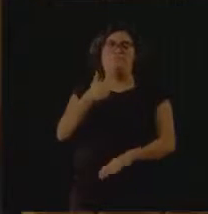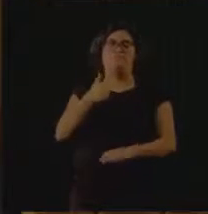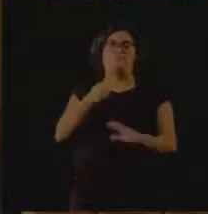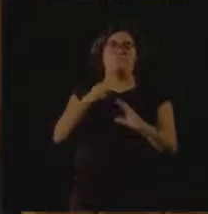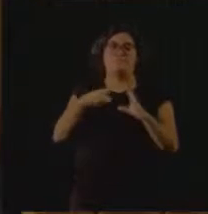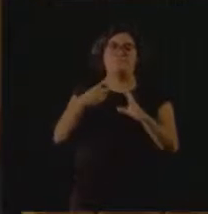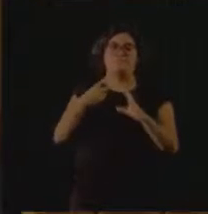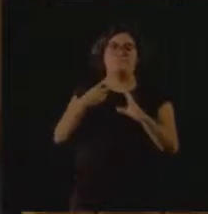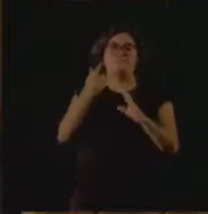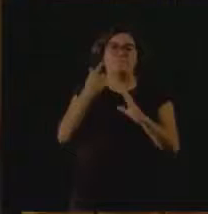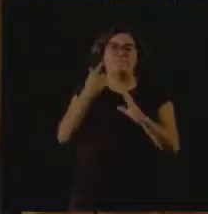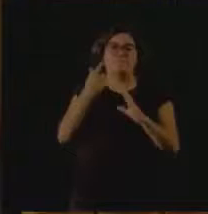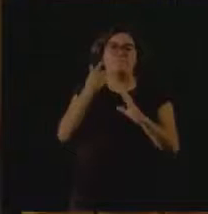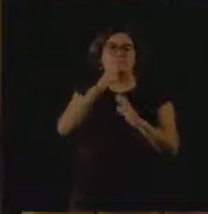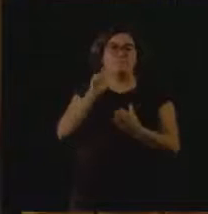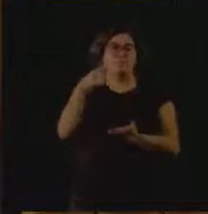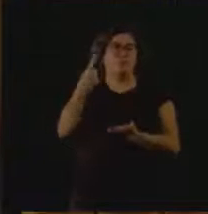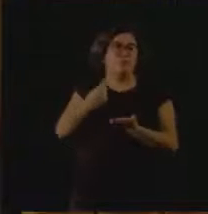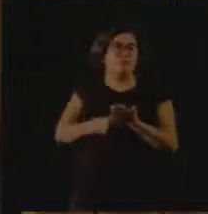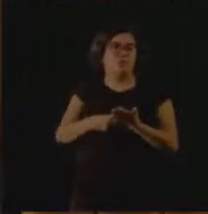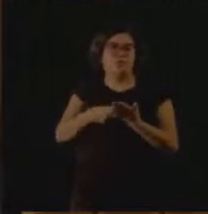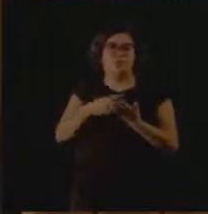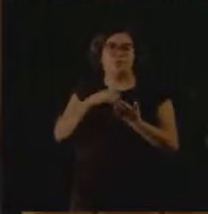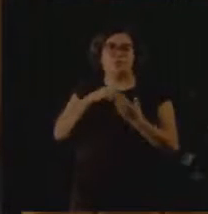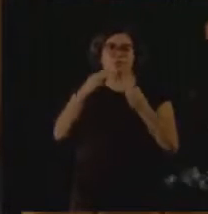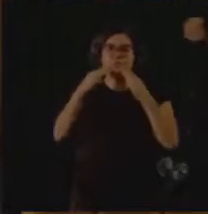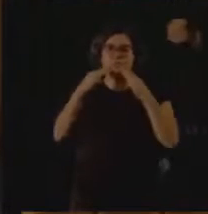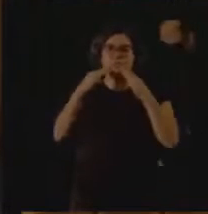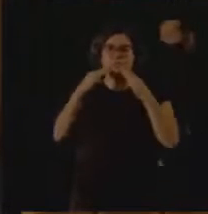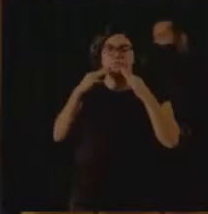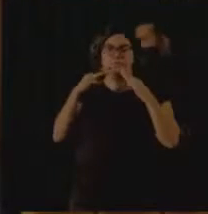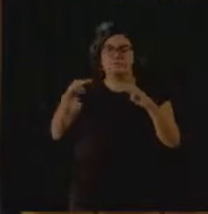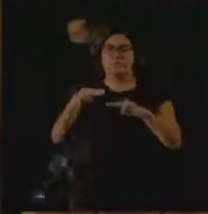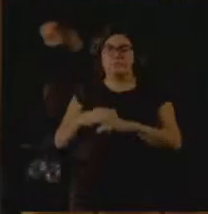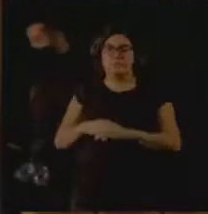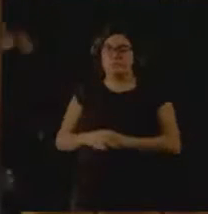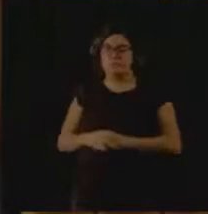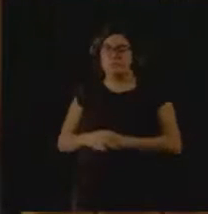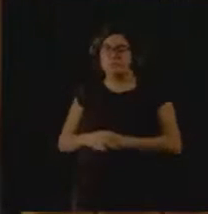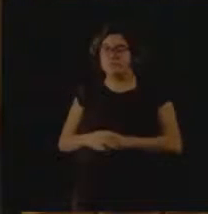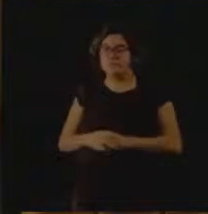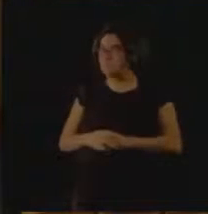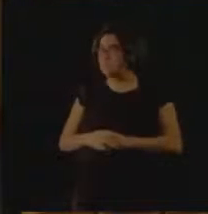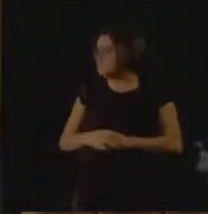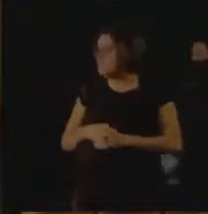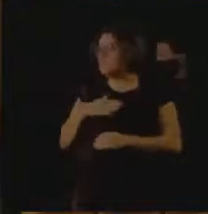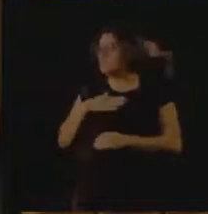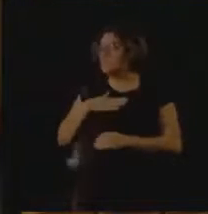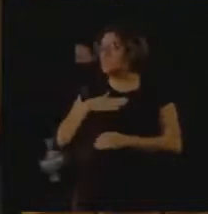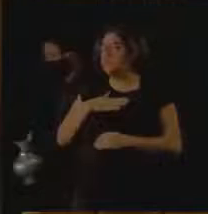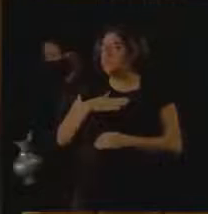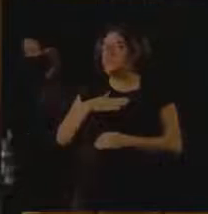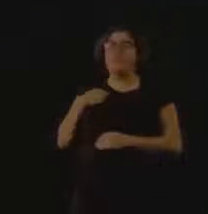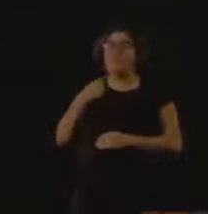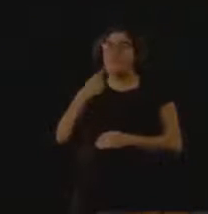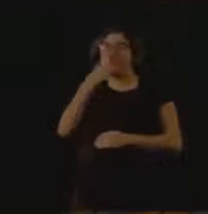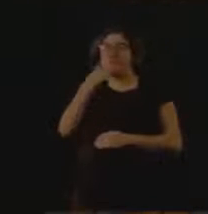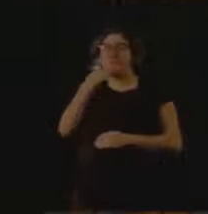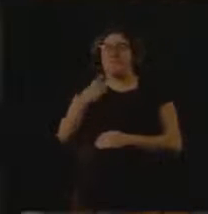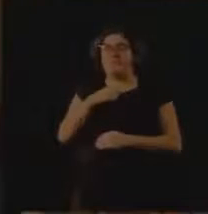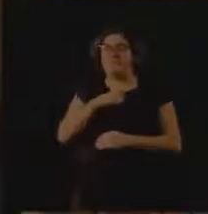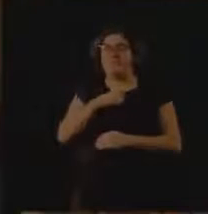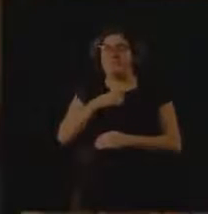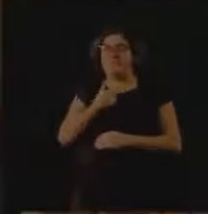se transformar em Lixo Zero. Vejam que é um prédio construído em 1923, que, quando completará